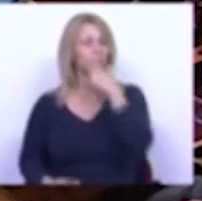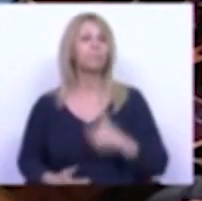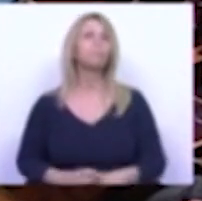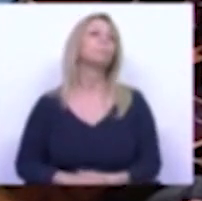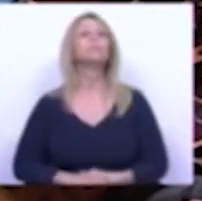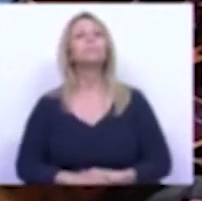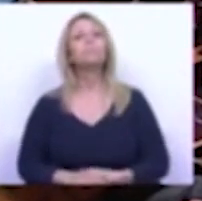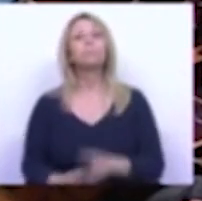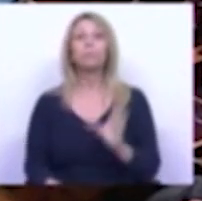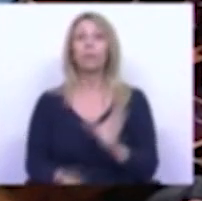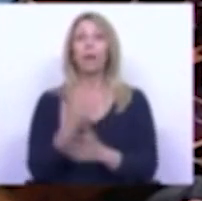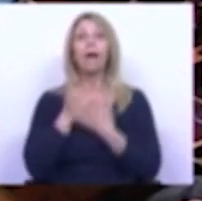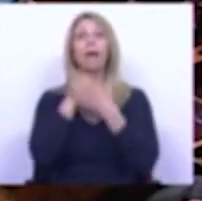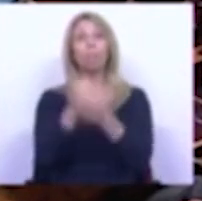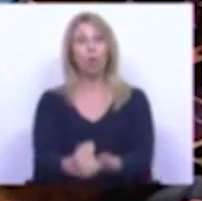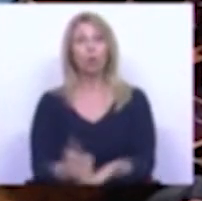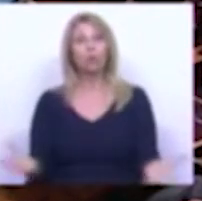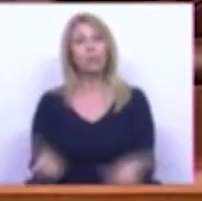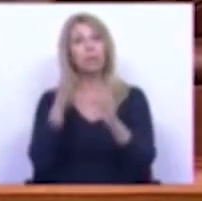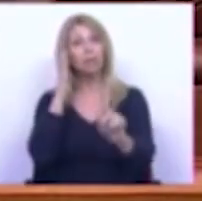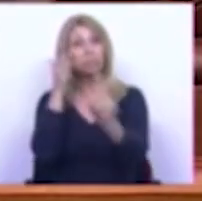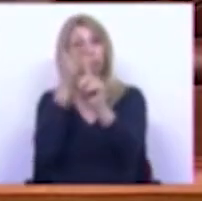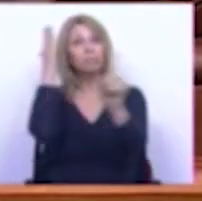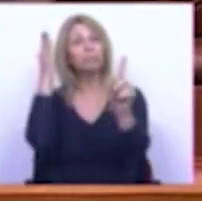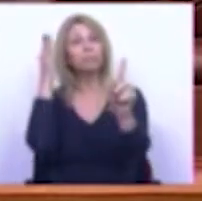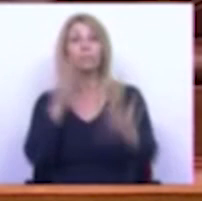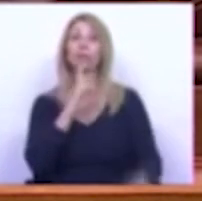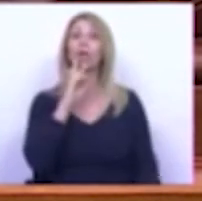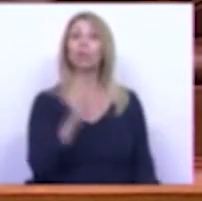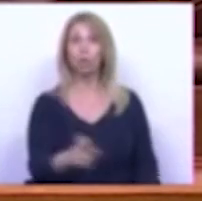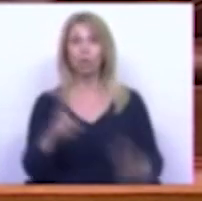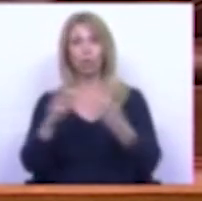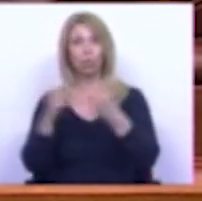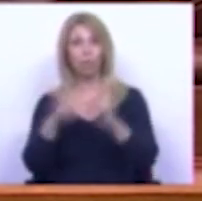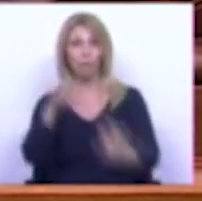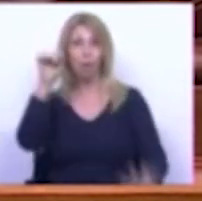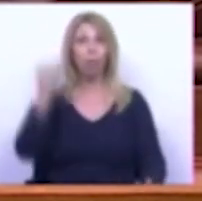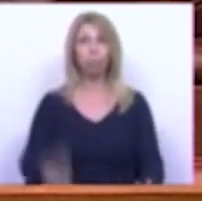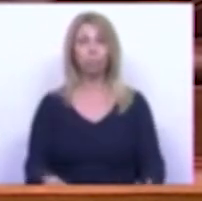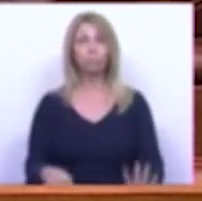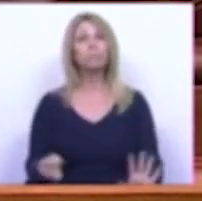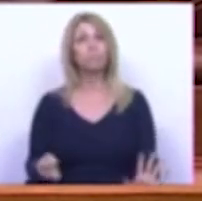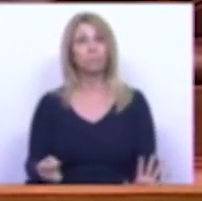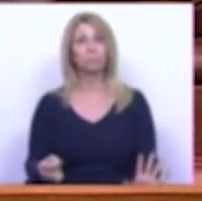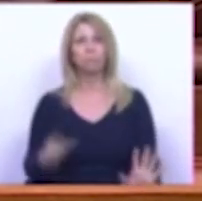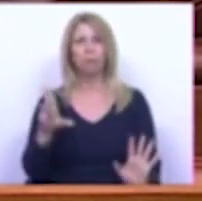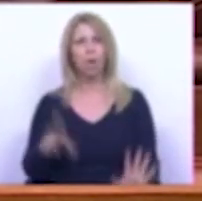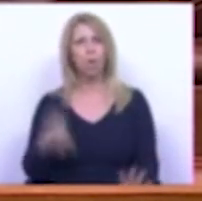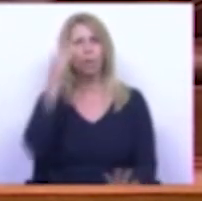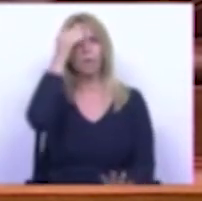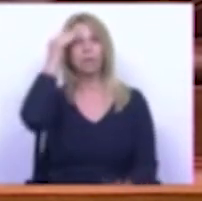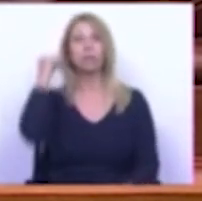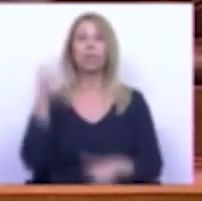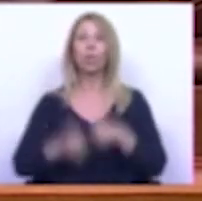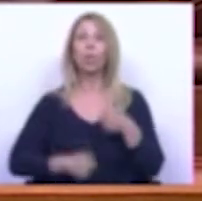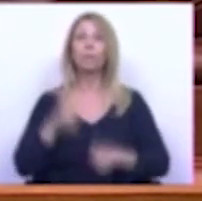é criar apoios e incentivos dirigidos são respostas aos problemas imediatos sem nunca perder de vista a